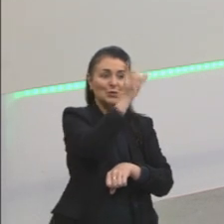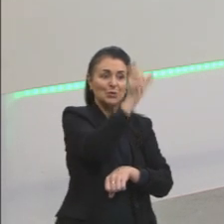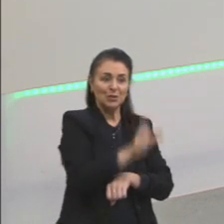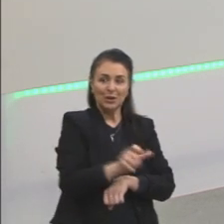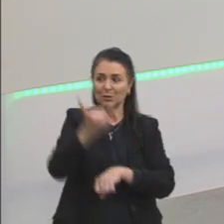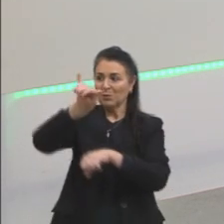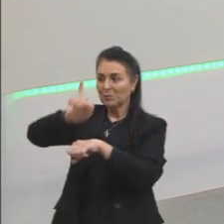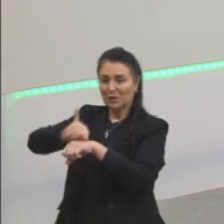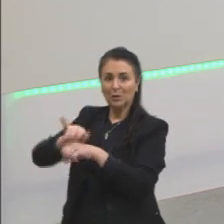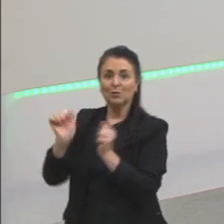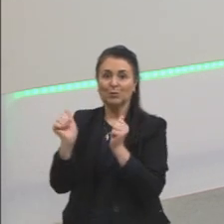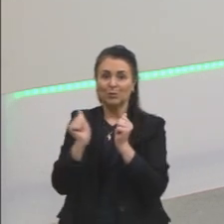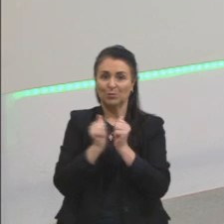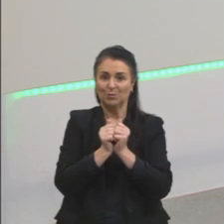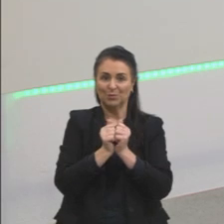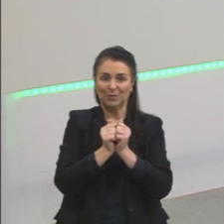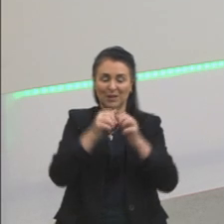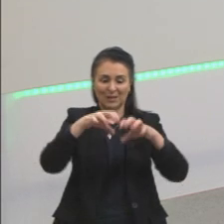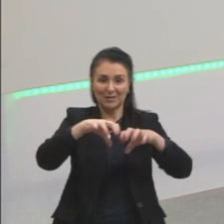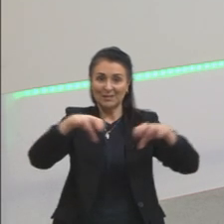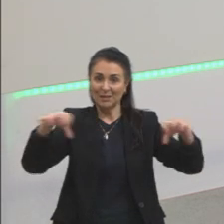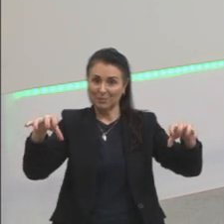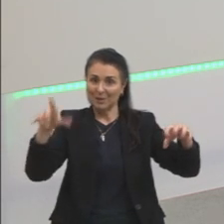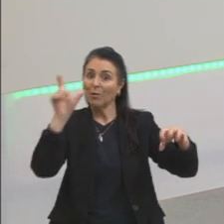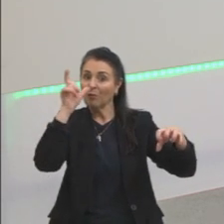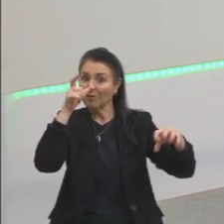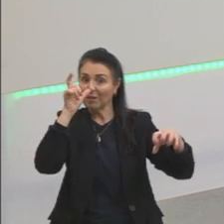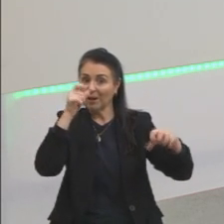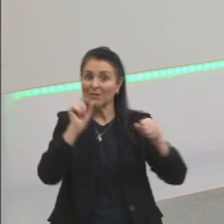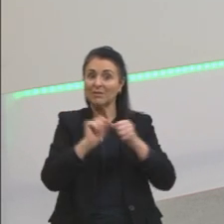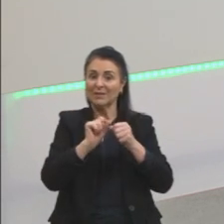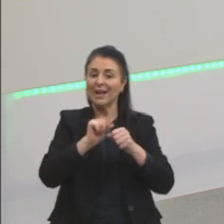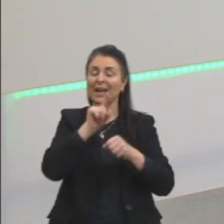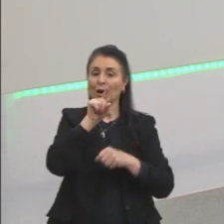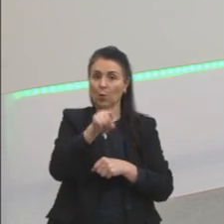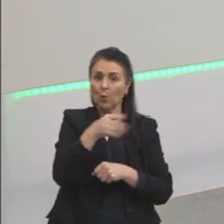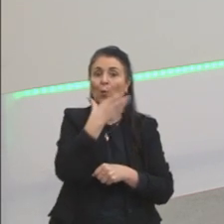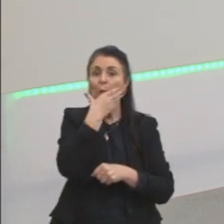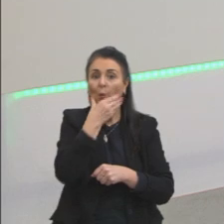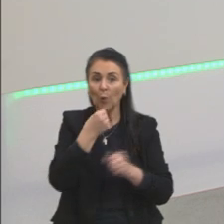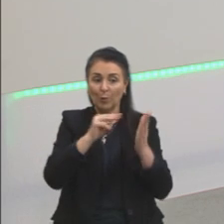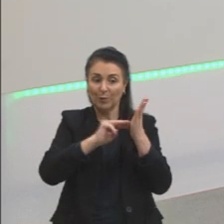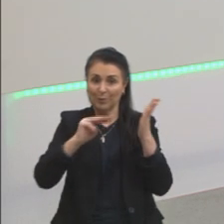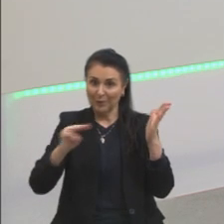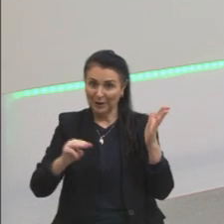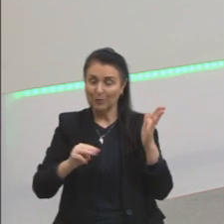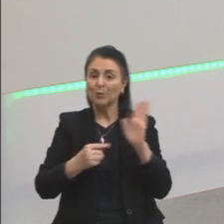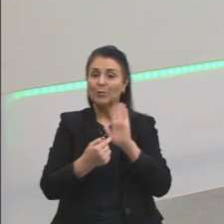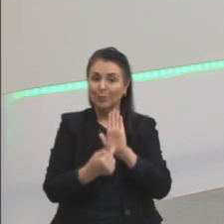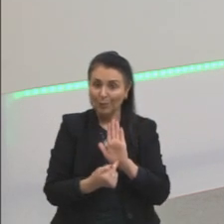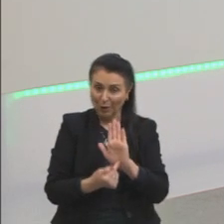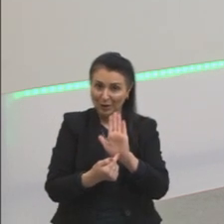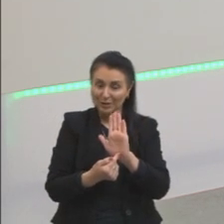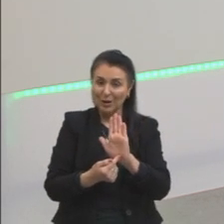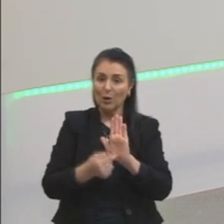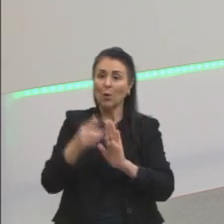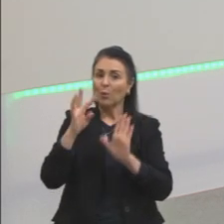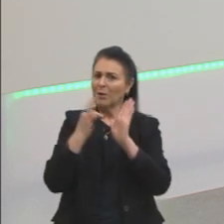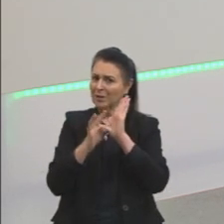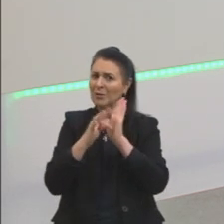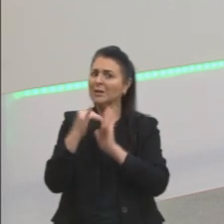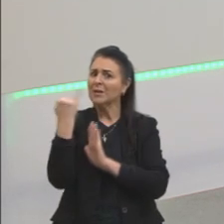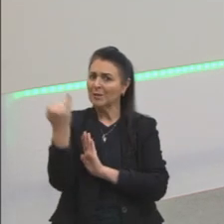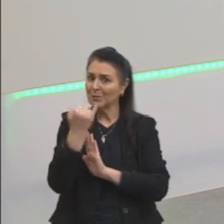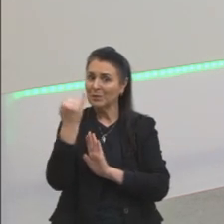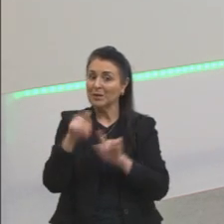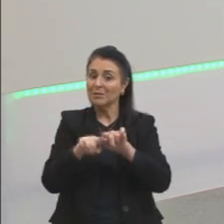sujeito-objeto. Então, o Descartes foi importante, mas ele trouxe algumas mazelas que no decorrer da humanidade